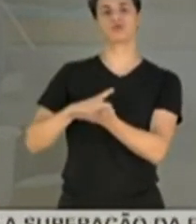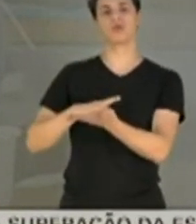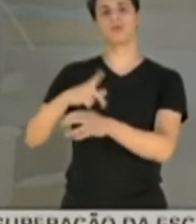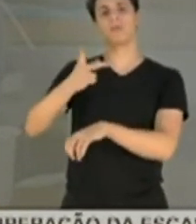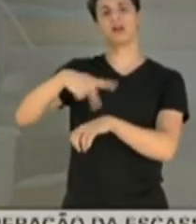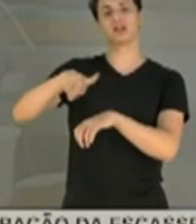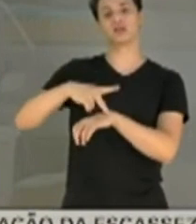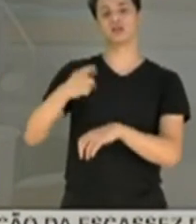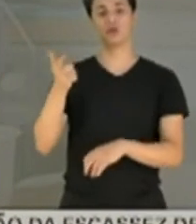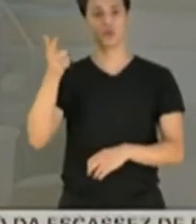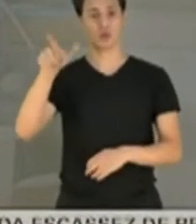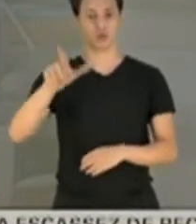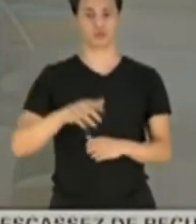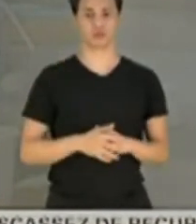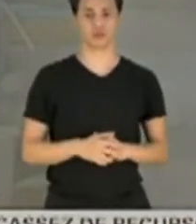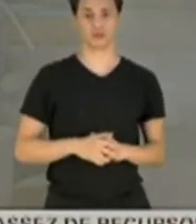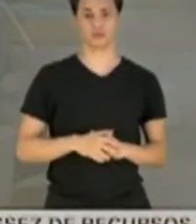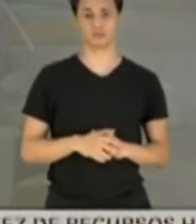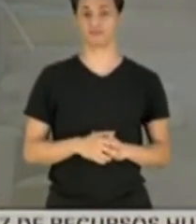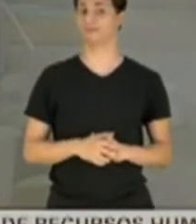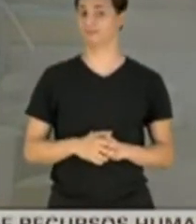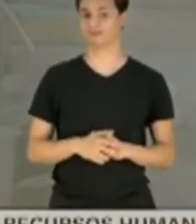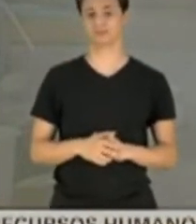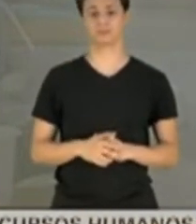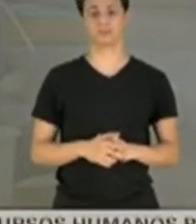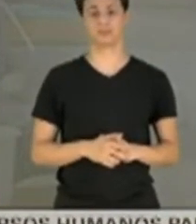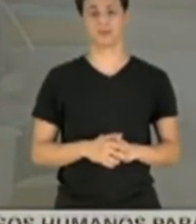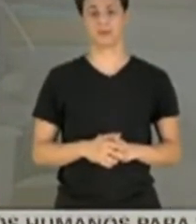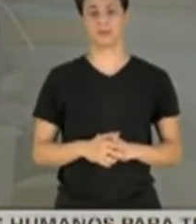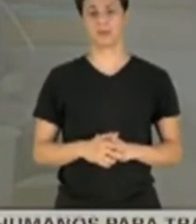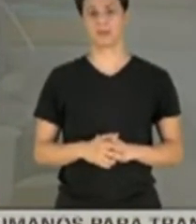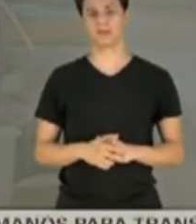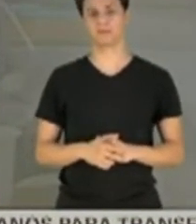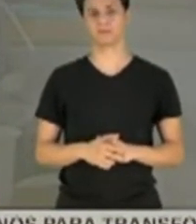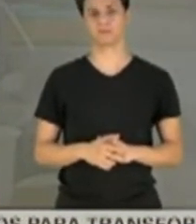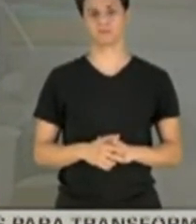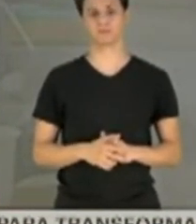em países dominados